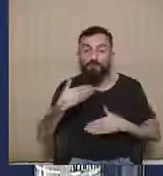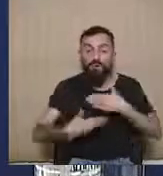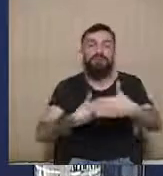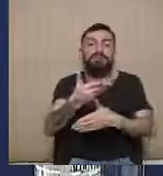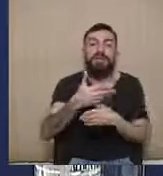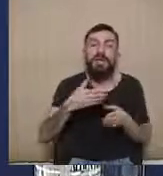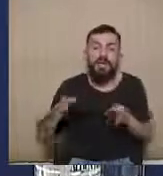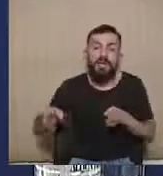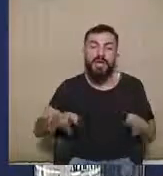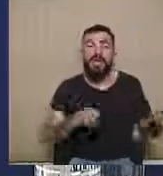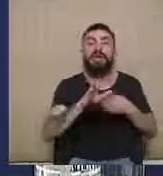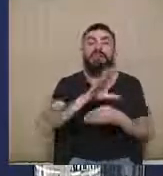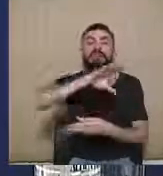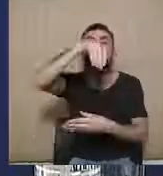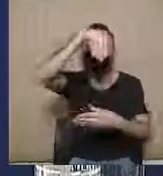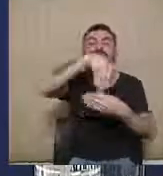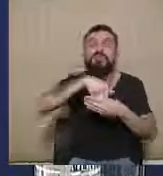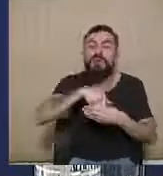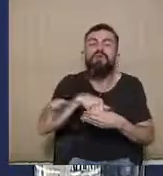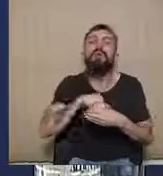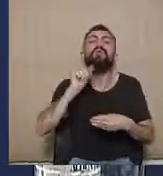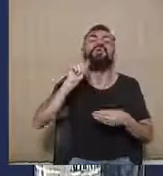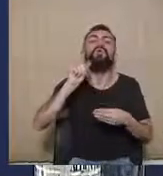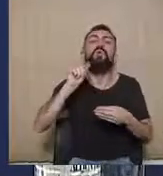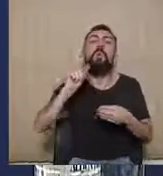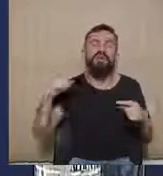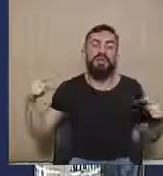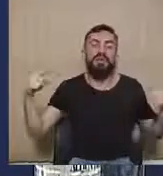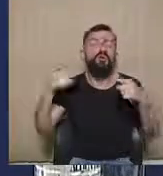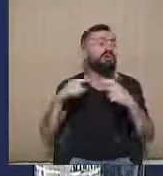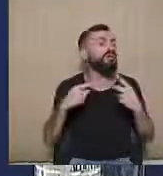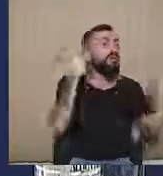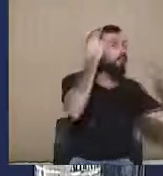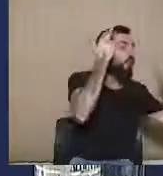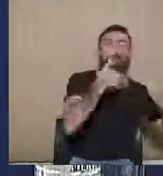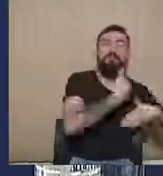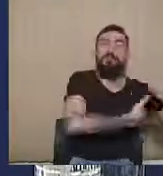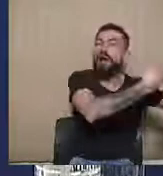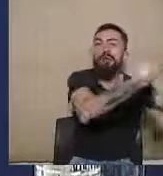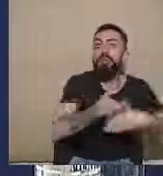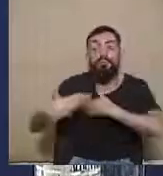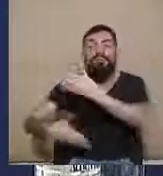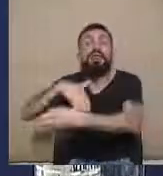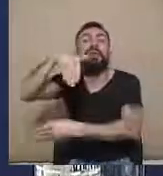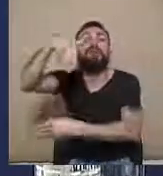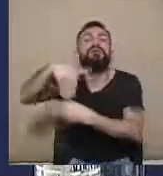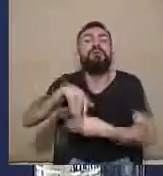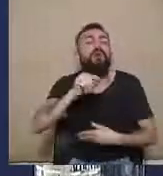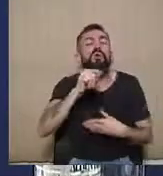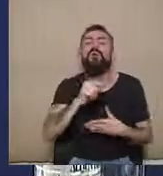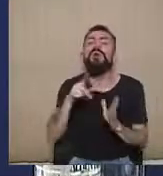peculiar em relação ao processo civil ordinário, que a gente verifica por aí?